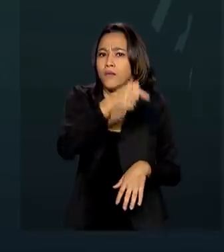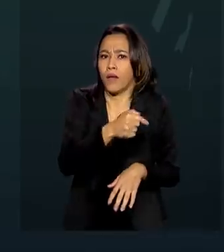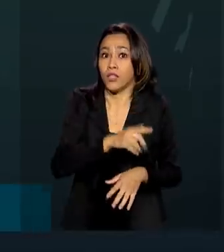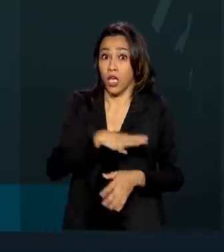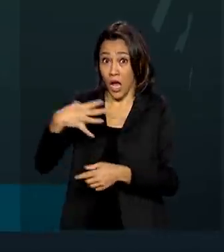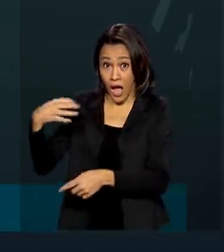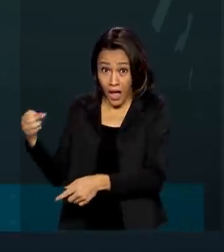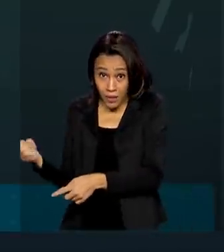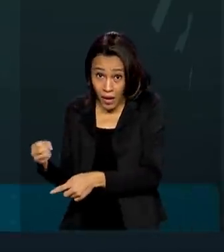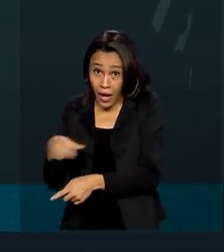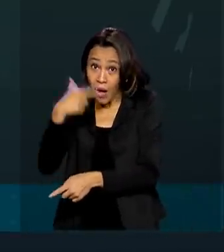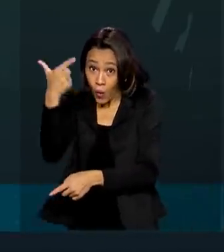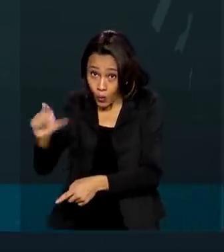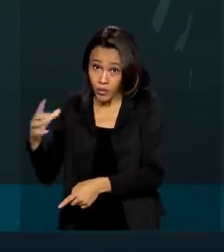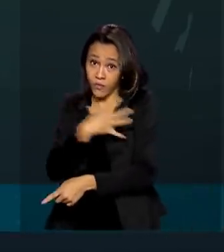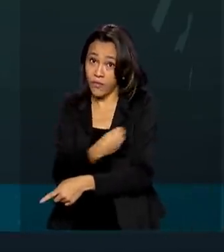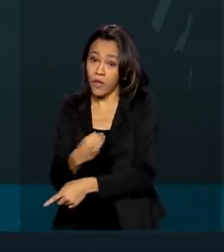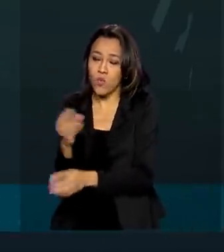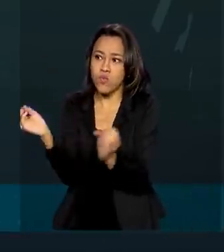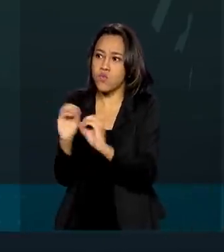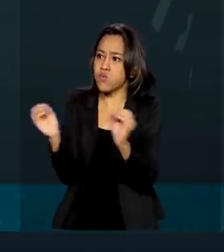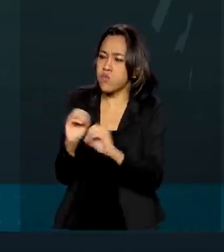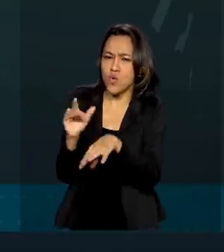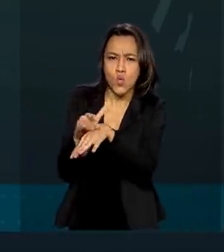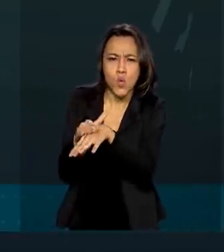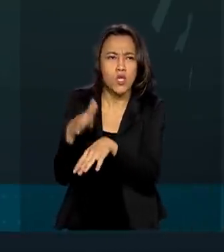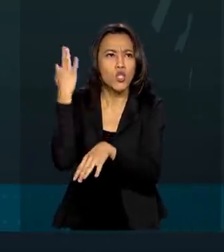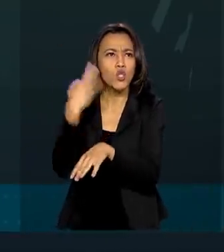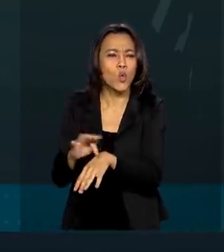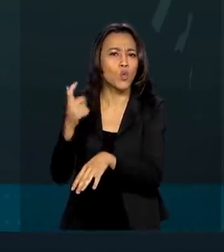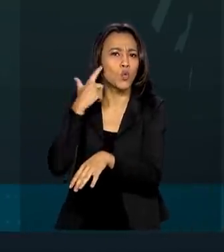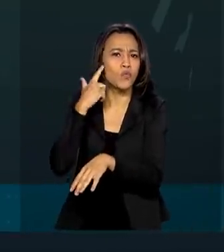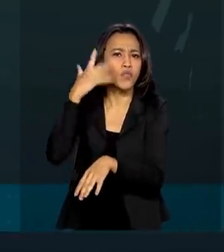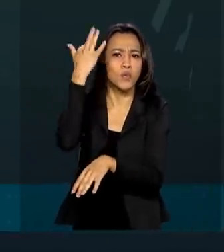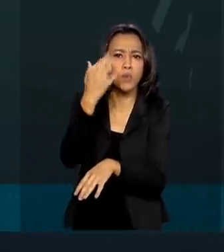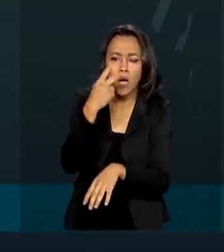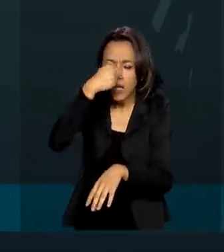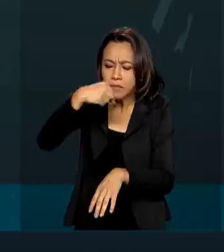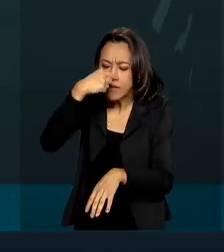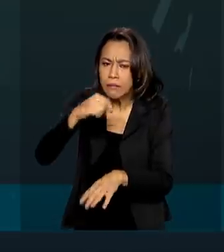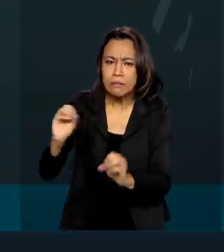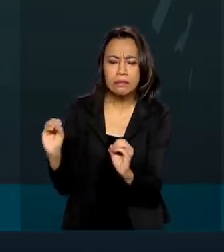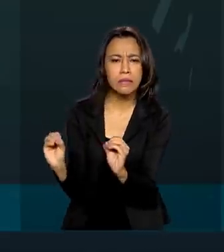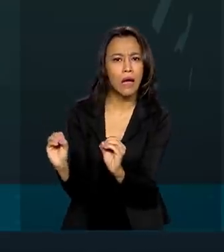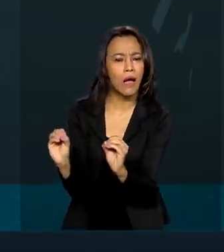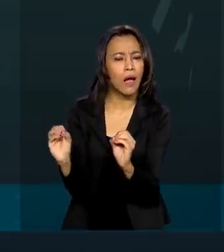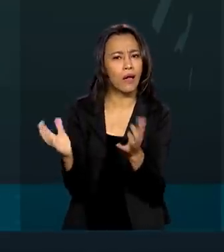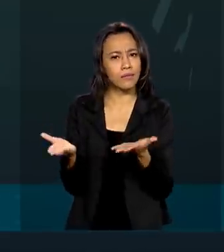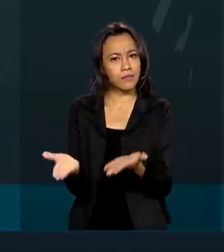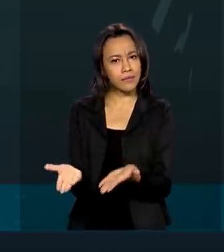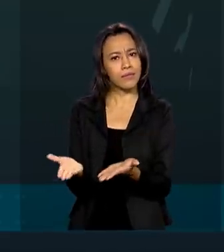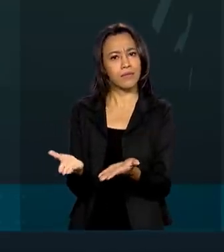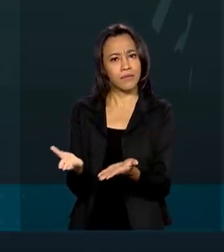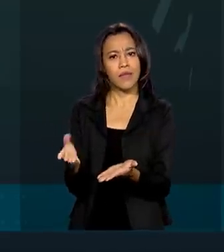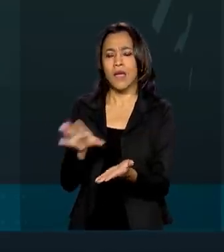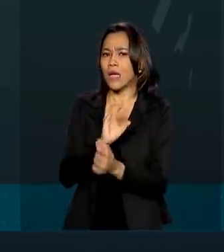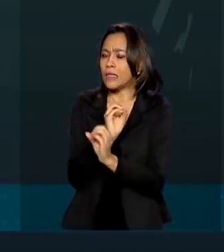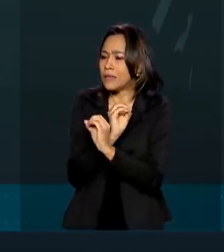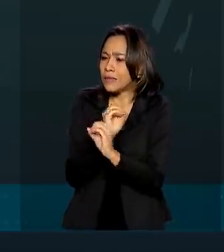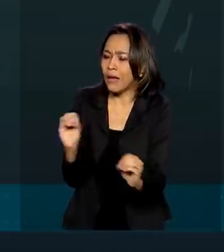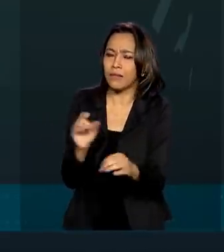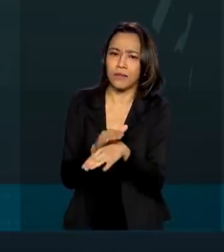nunca ficou doente. Nunca teve uma dor de ouvido, uma dor de garganta, um resfriado, nada. Ela nunca teve absolutamente